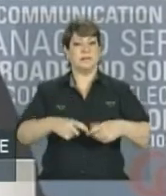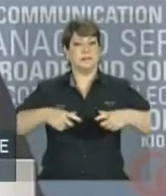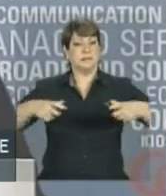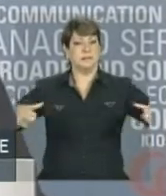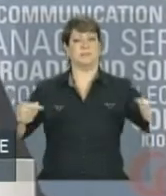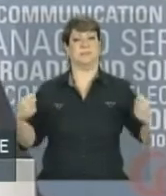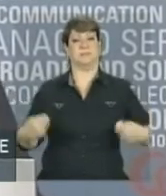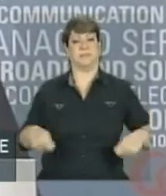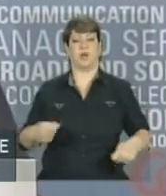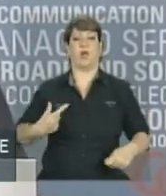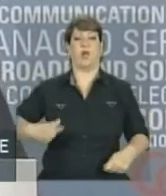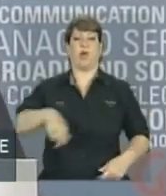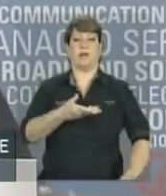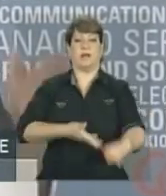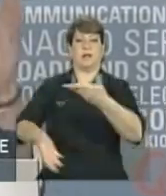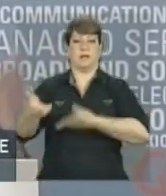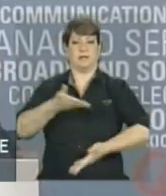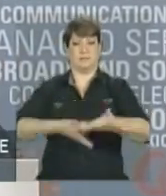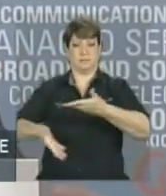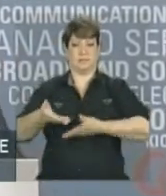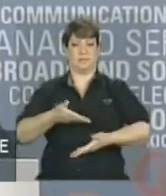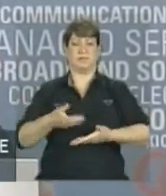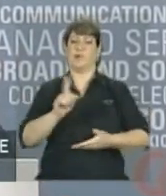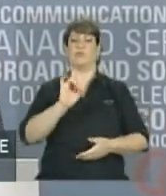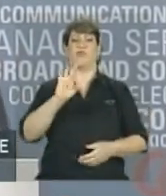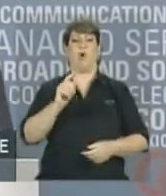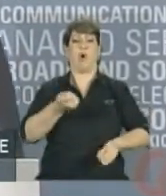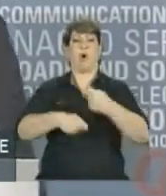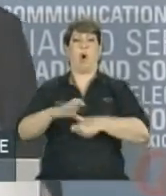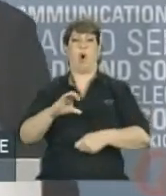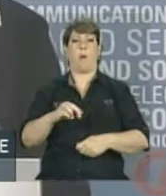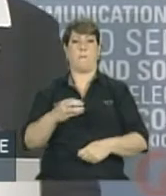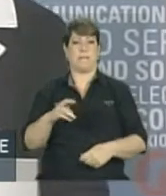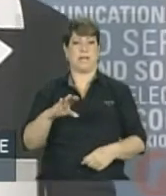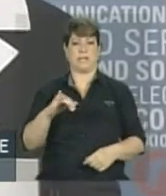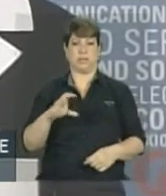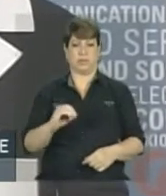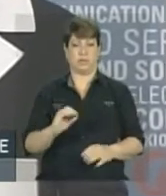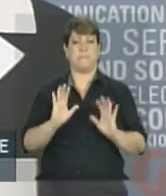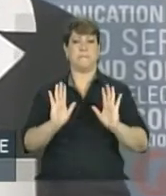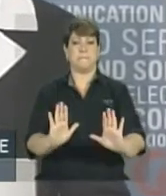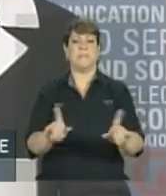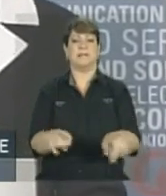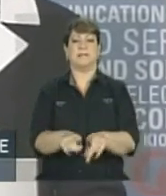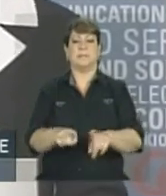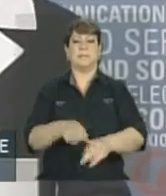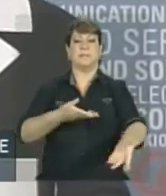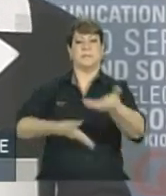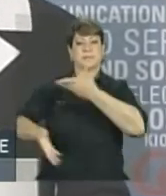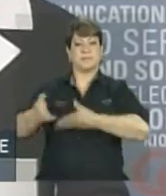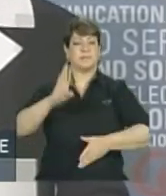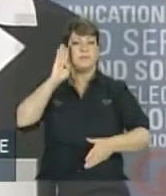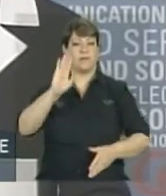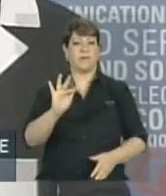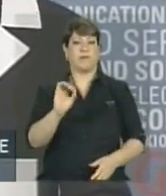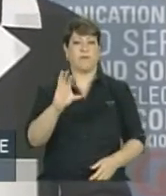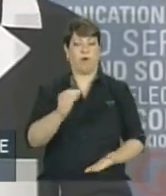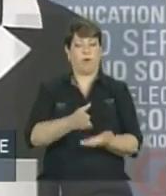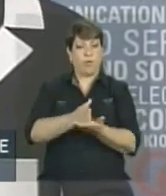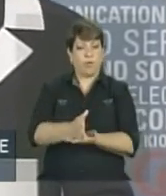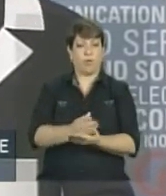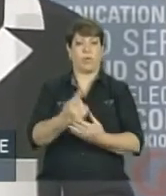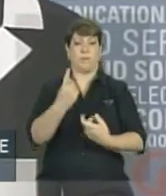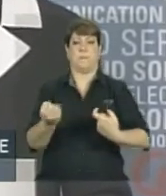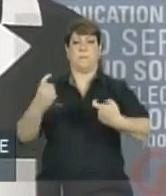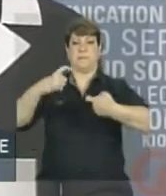as nossas relações, não só comerciais, mas as nossas relações focadas numa